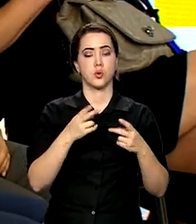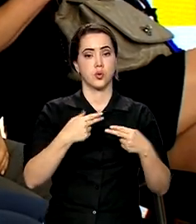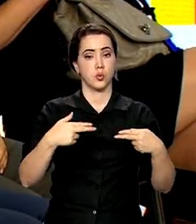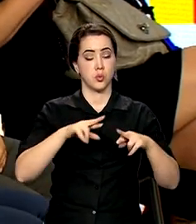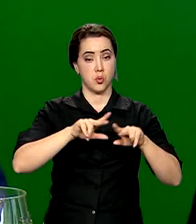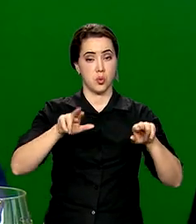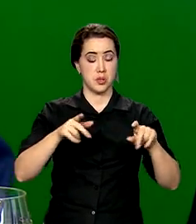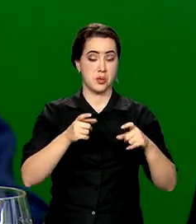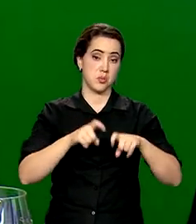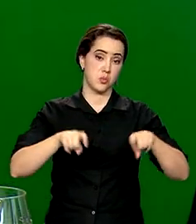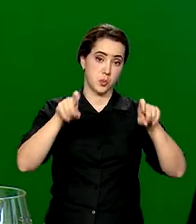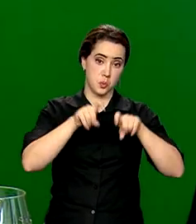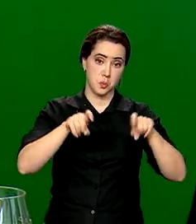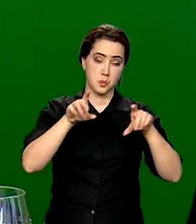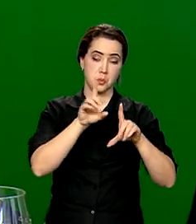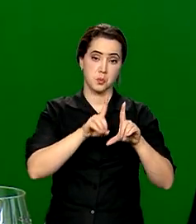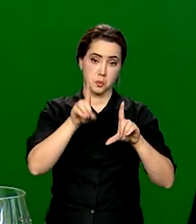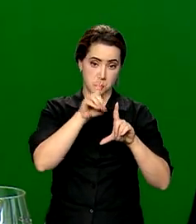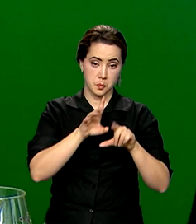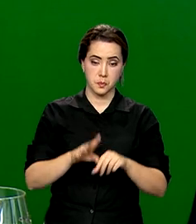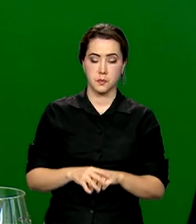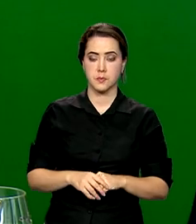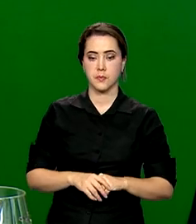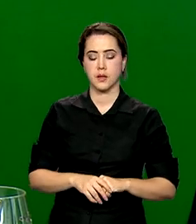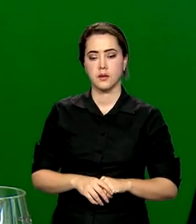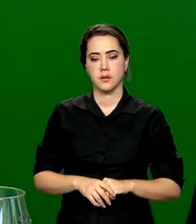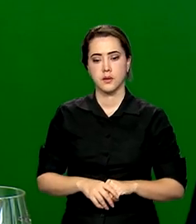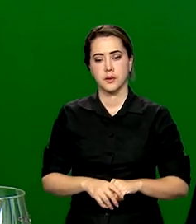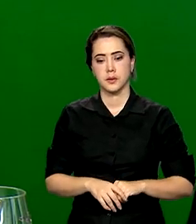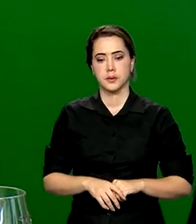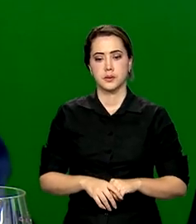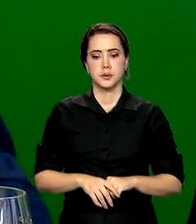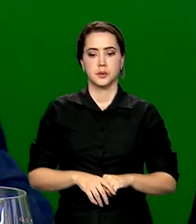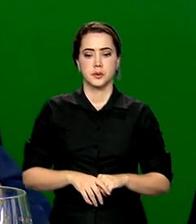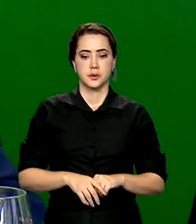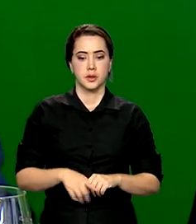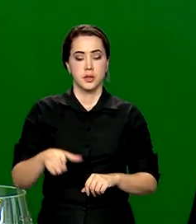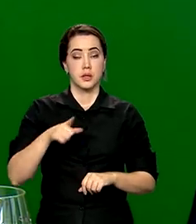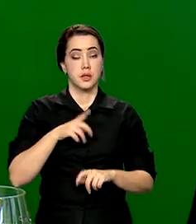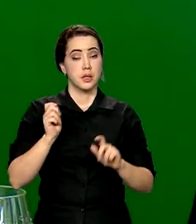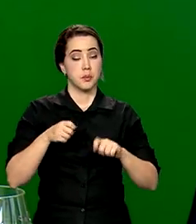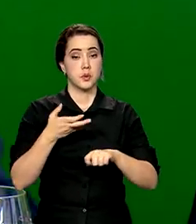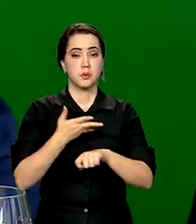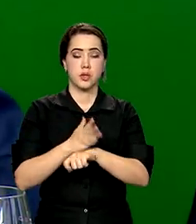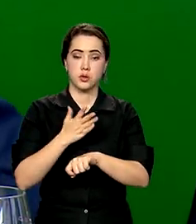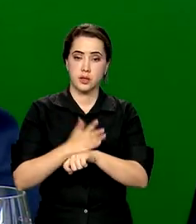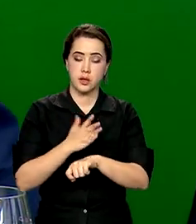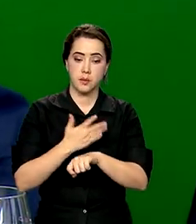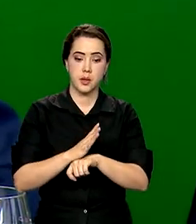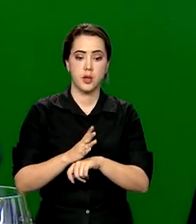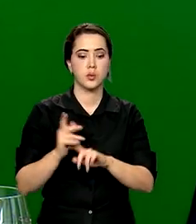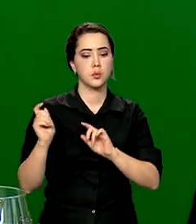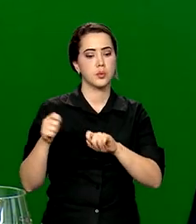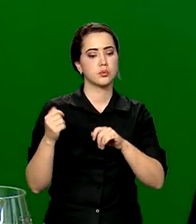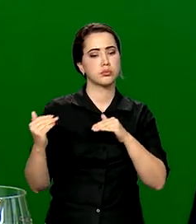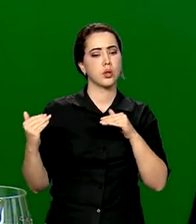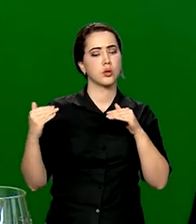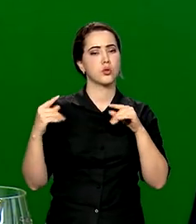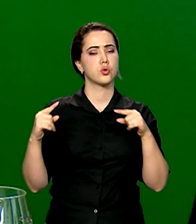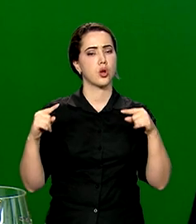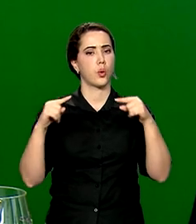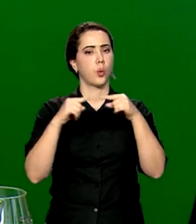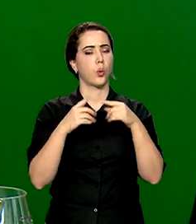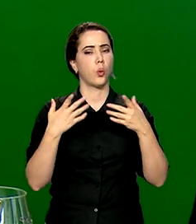digitais. E que, tendo uma oportunidade da qualificação, tendo uma oportunidade de compatibilizar